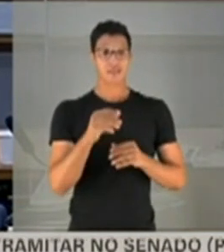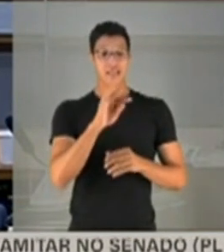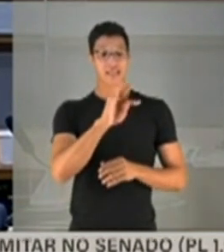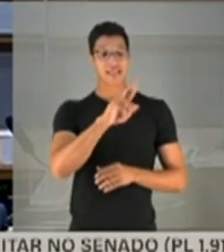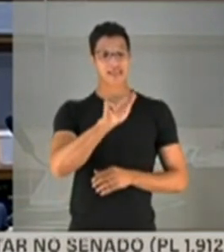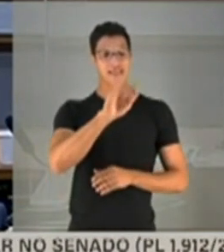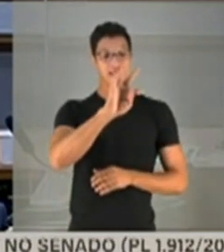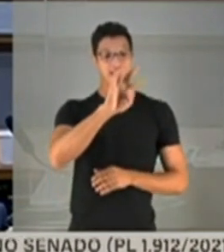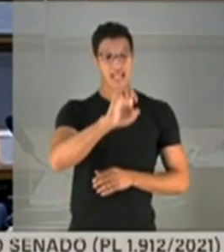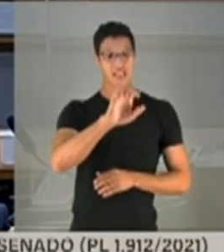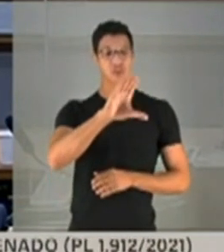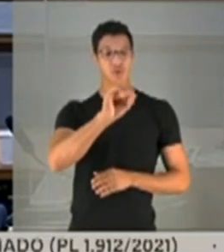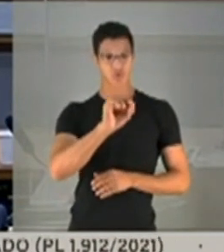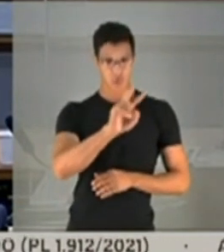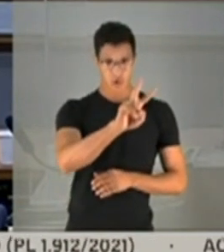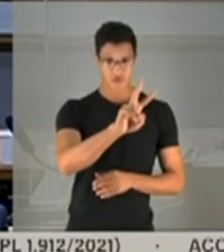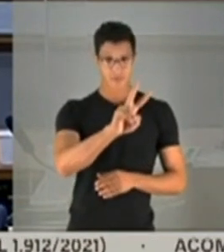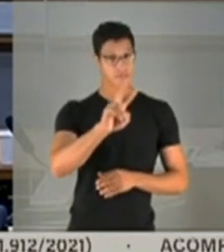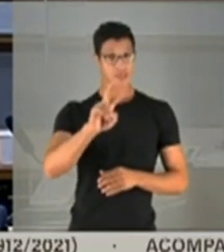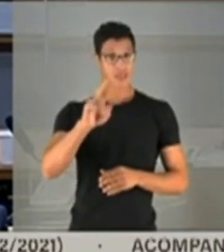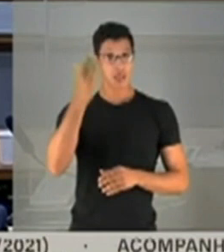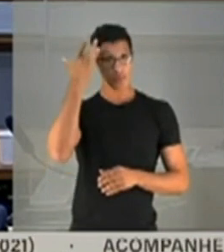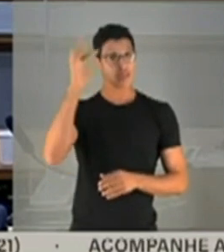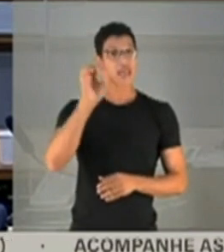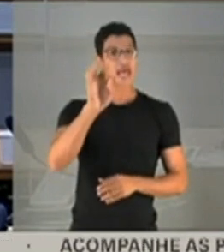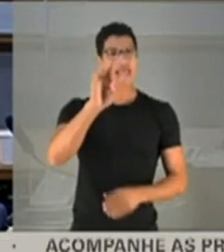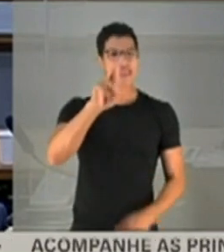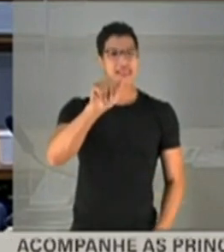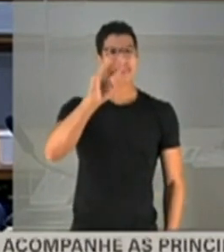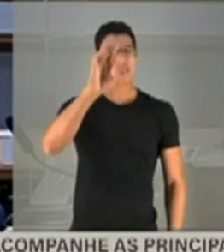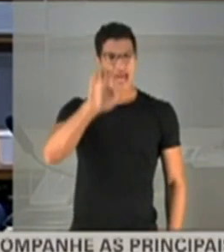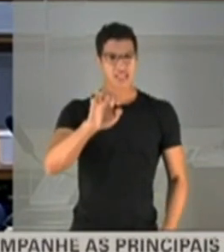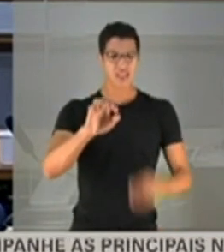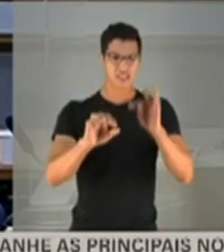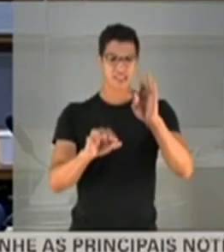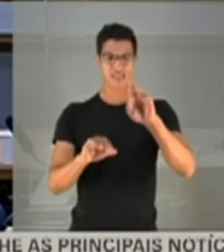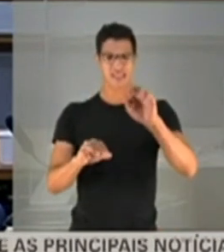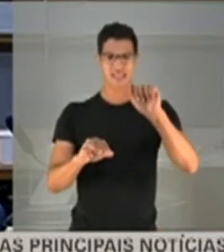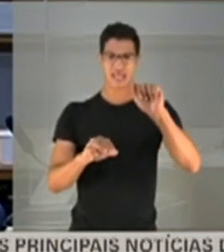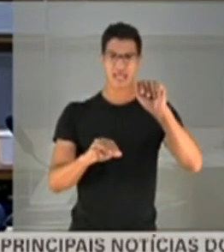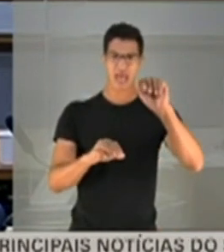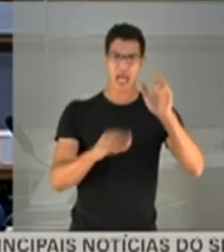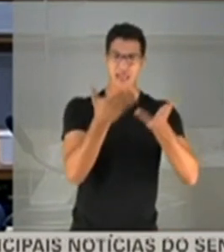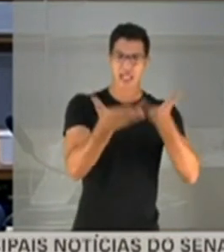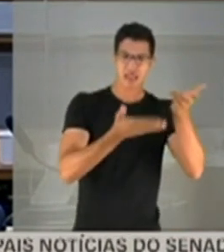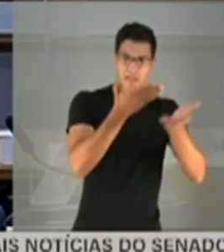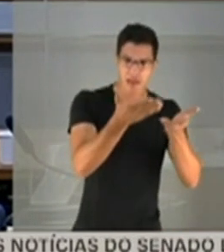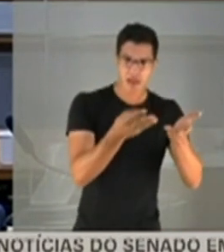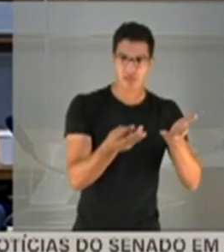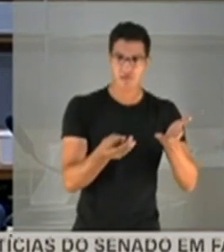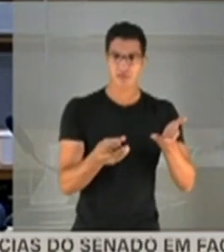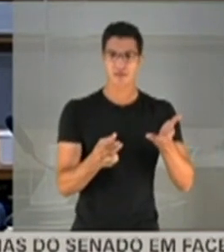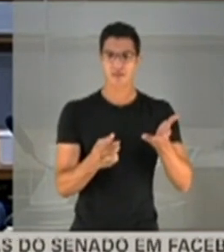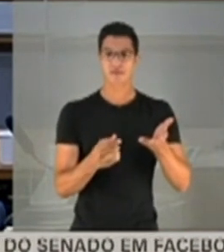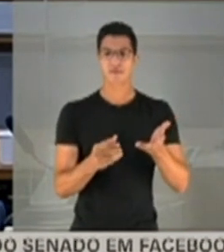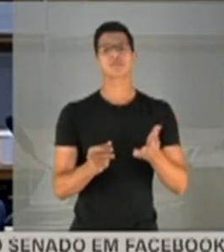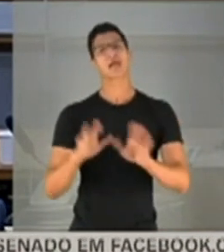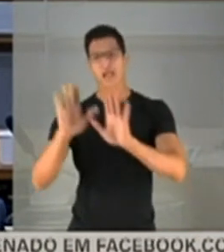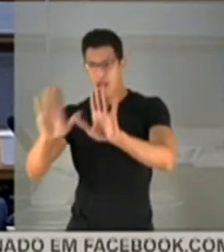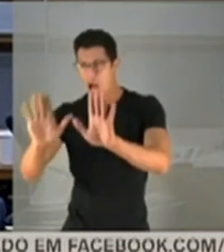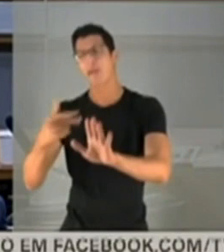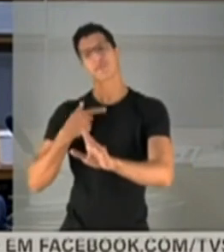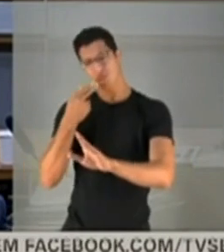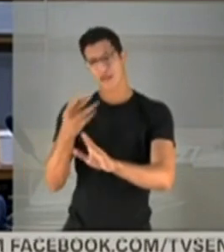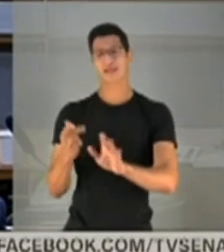Tratcov, que eu não sei o que é Trat, eu acho que o TR é tratamento... Por isso que é importante ela explicar.